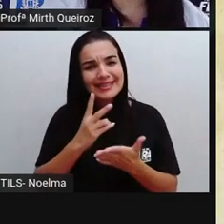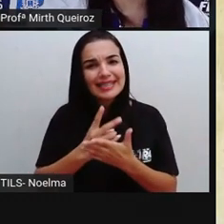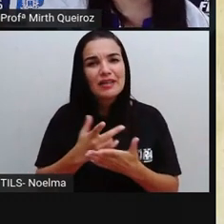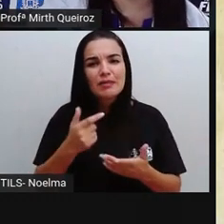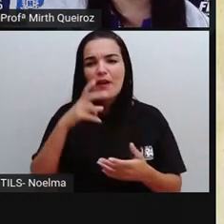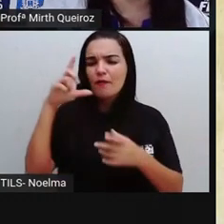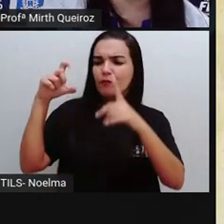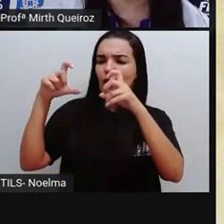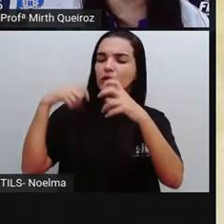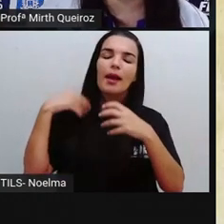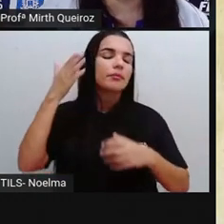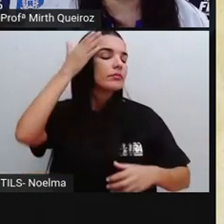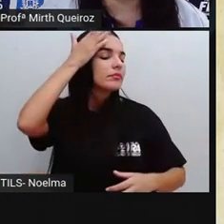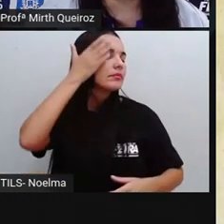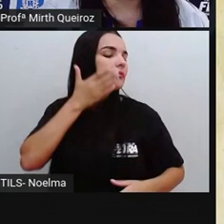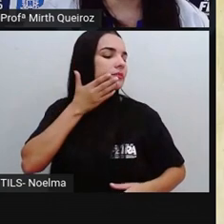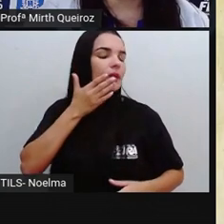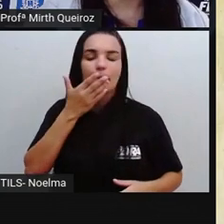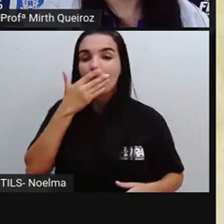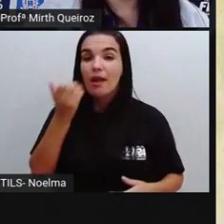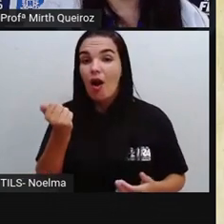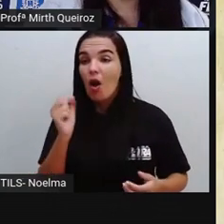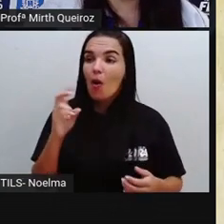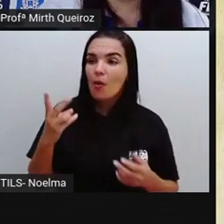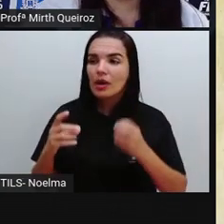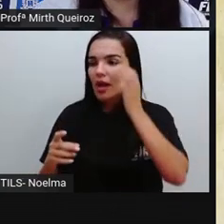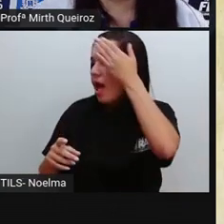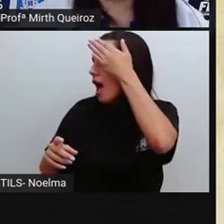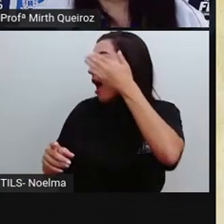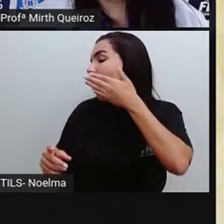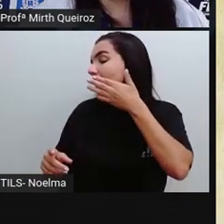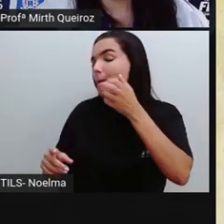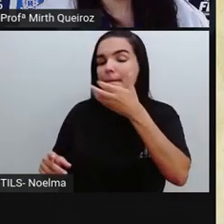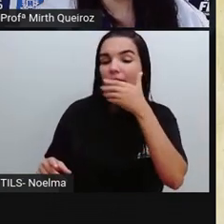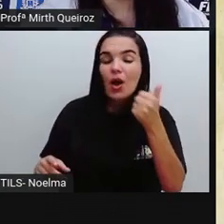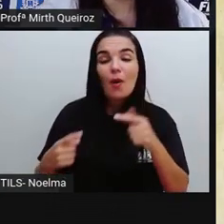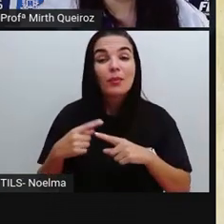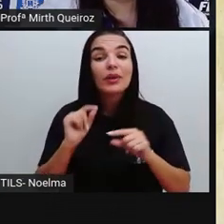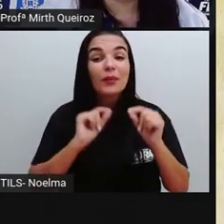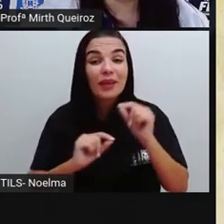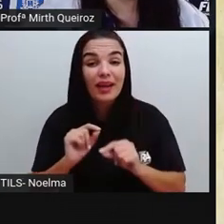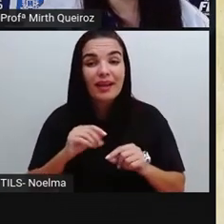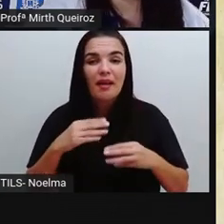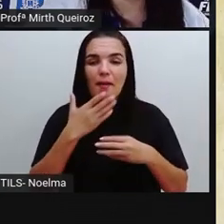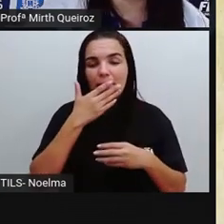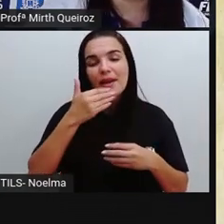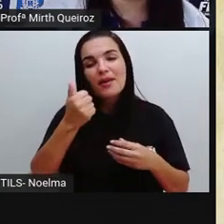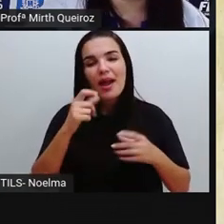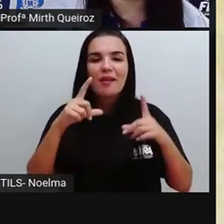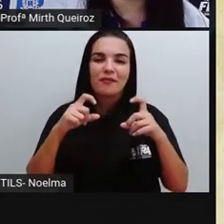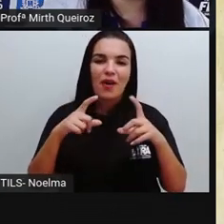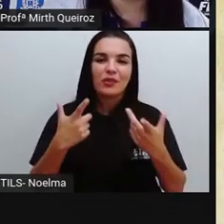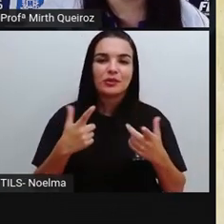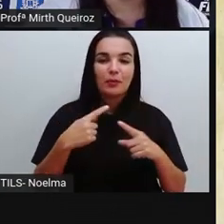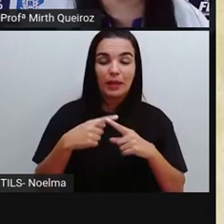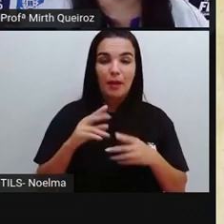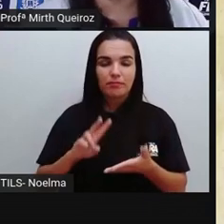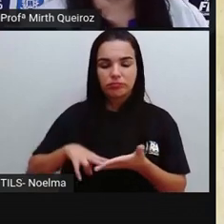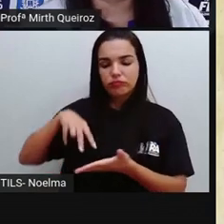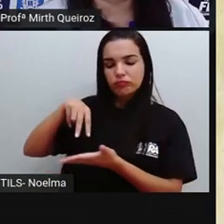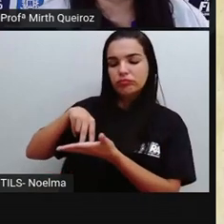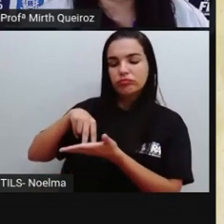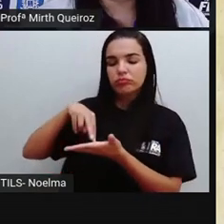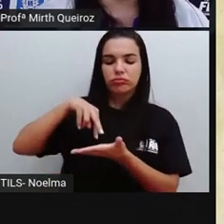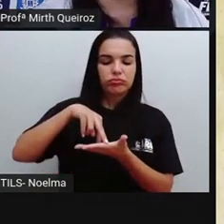do meu melhor ângulo aqui. Isso por quê? Porque isso vai interferir na foto também, né? Vai escolher uma posição ali,